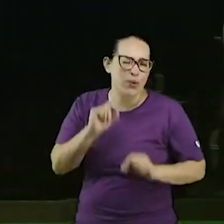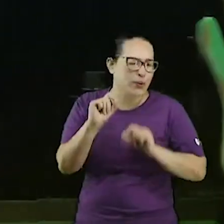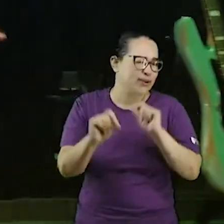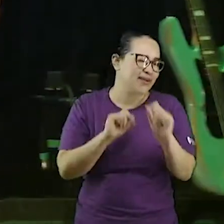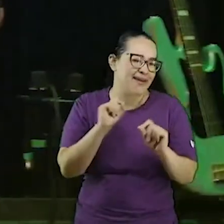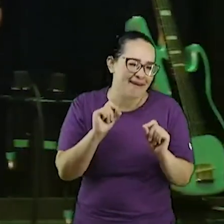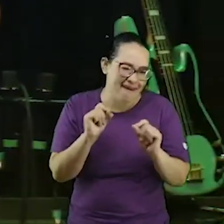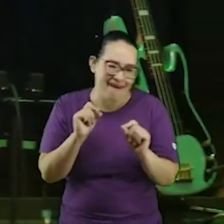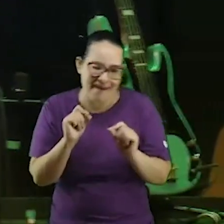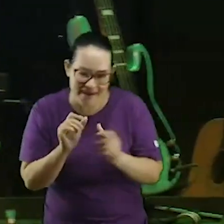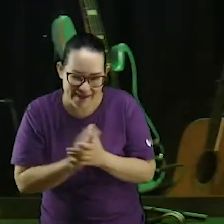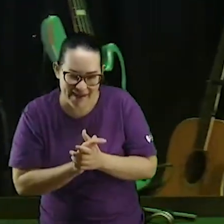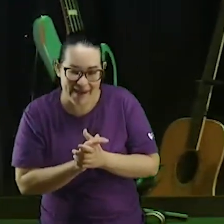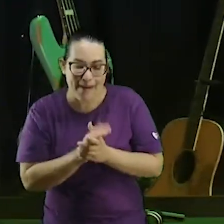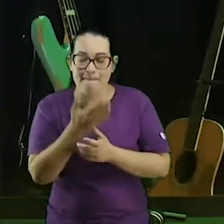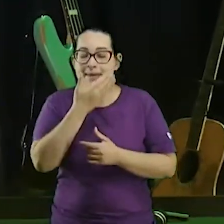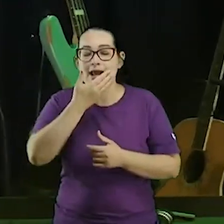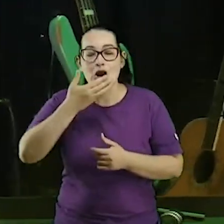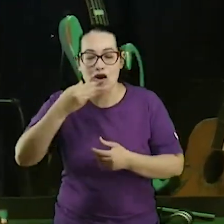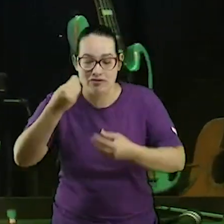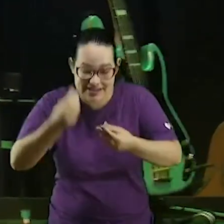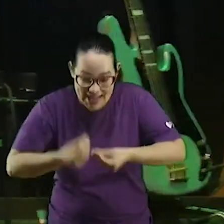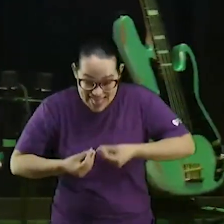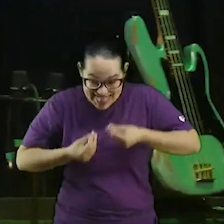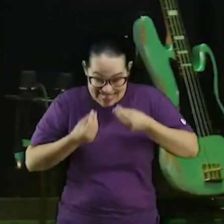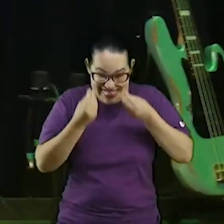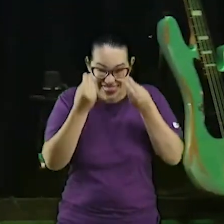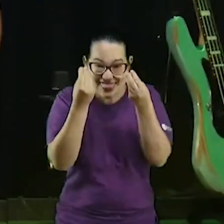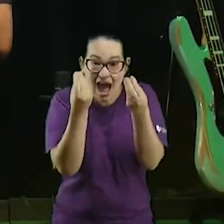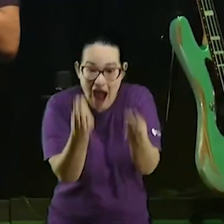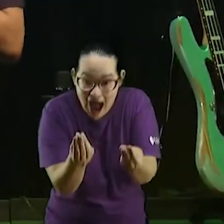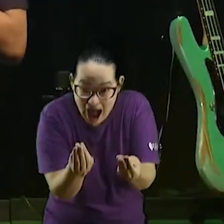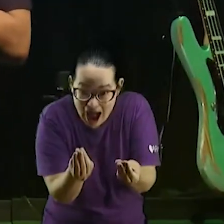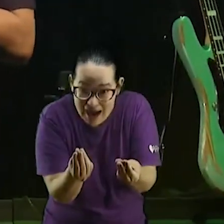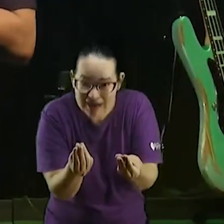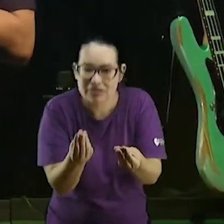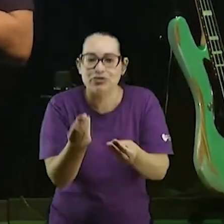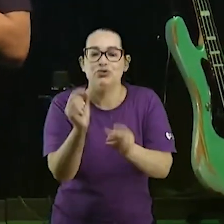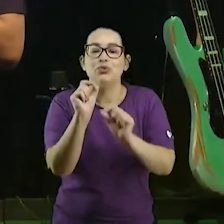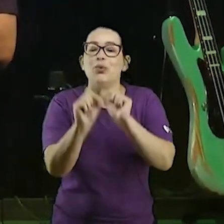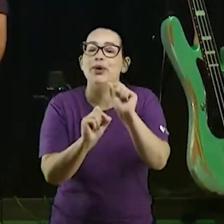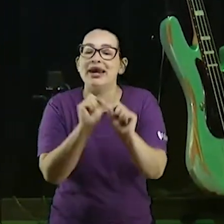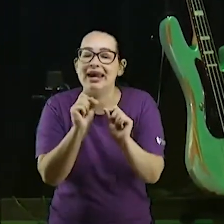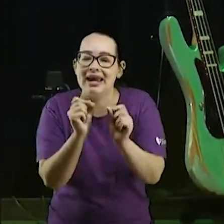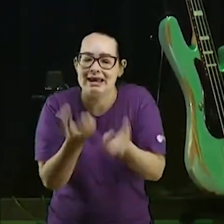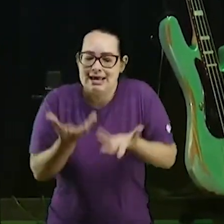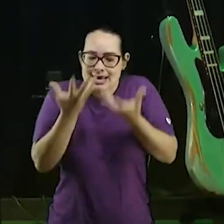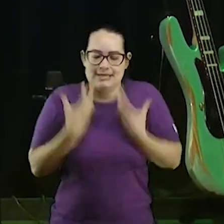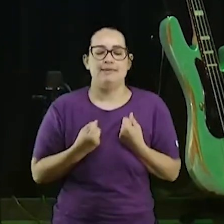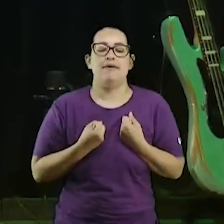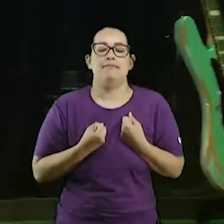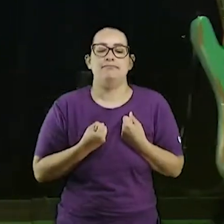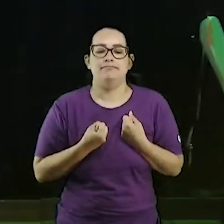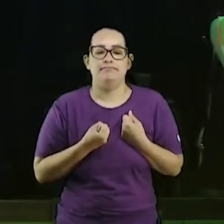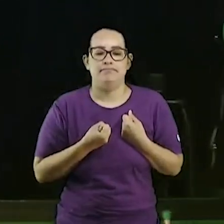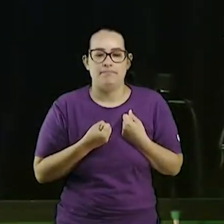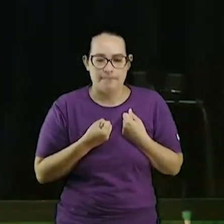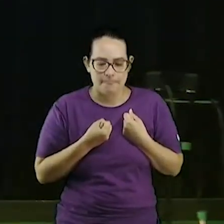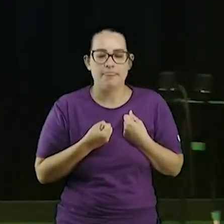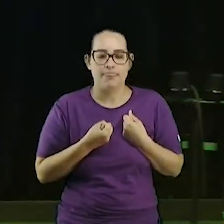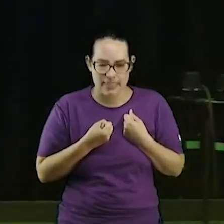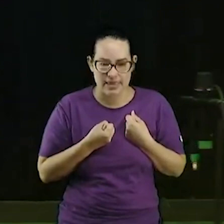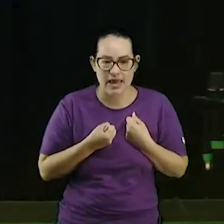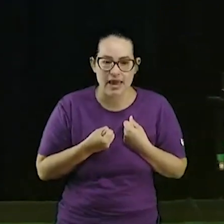Jesus diz, é dar do que receber. Você se alegra muito mais ensinar do que apenas